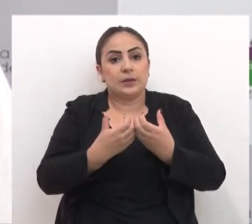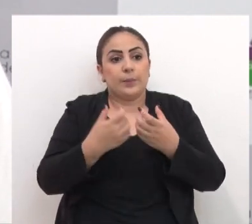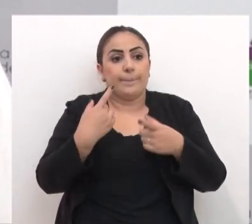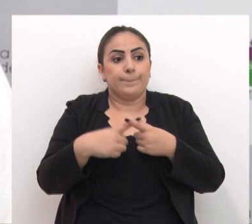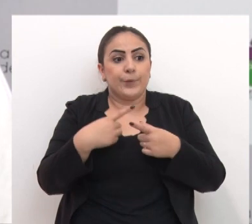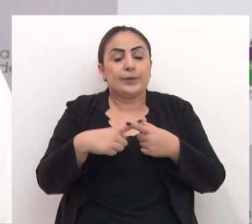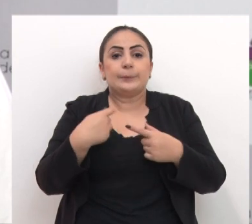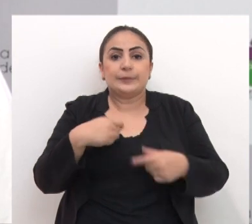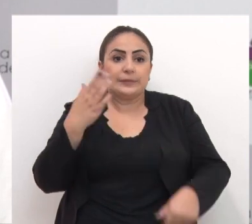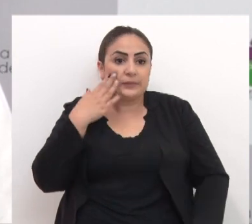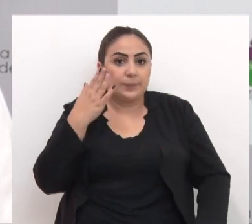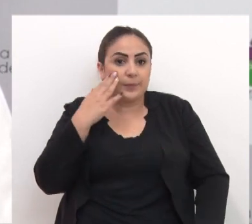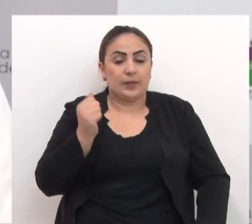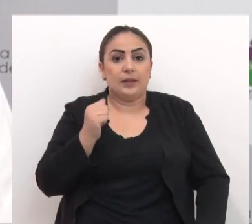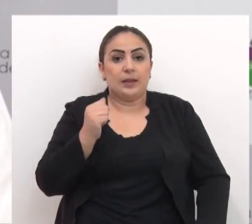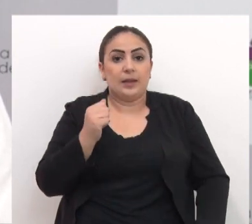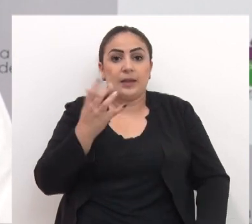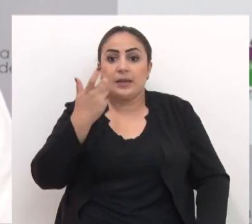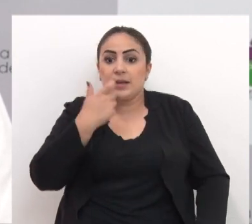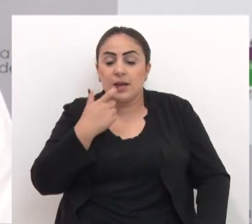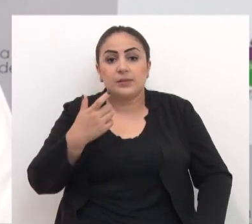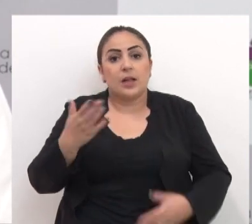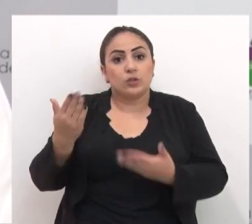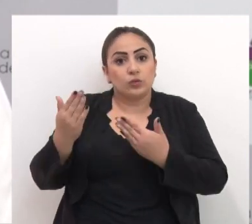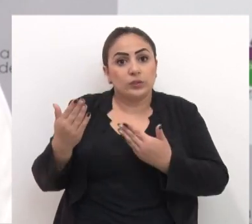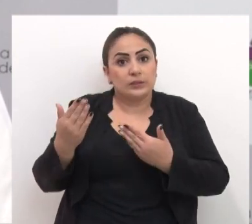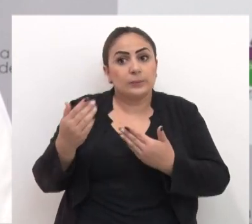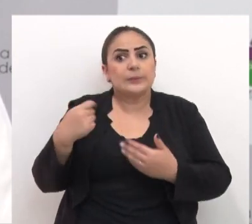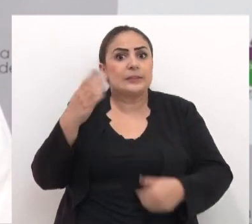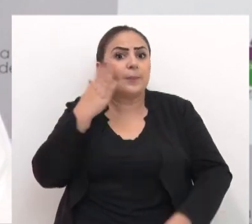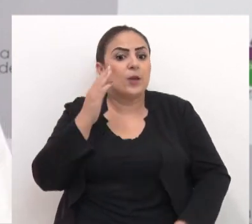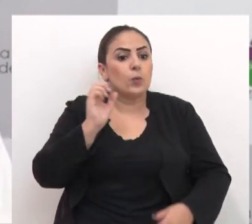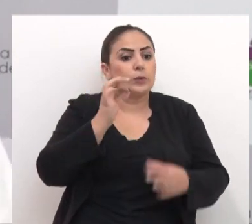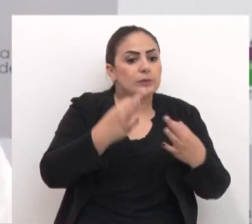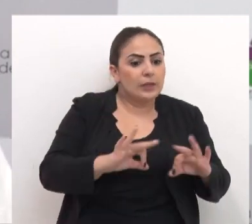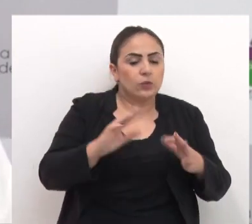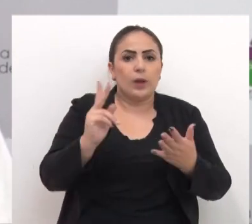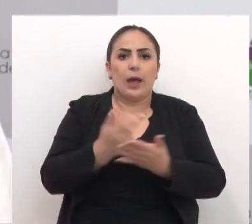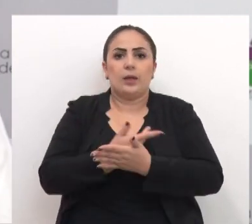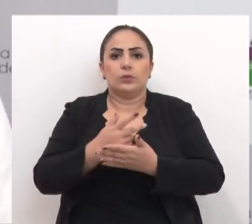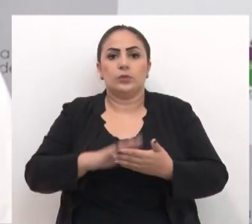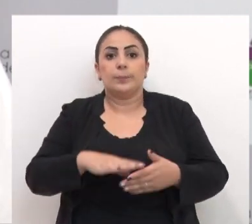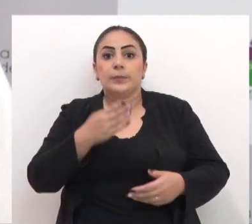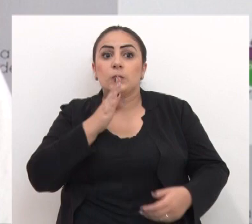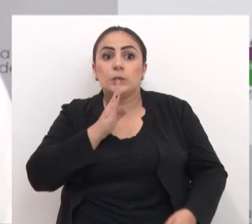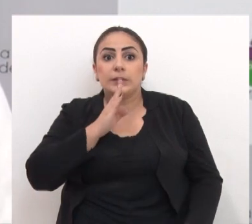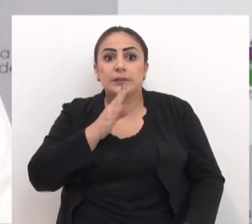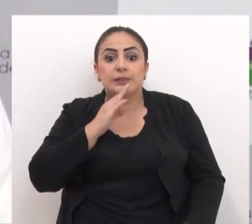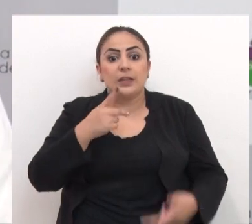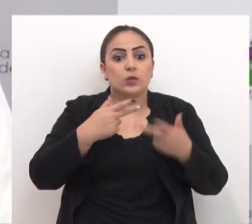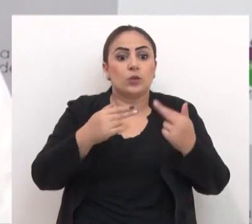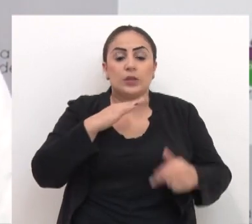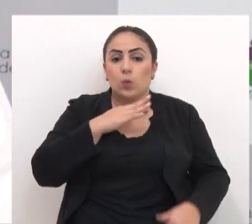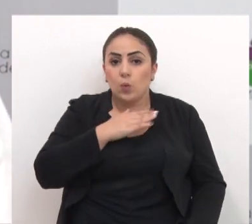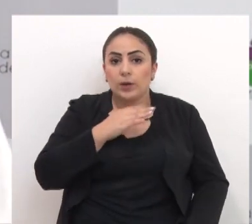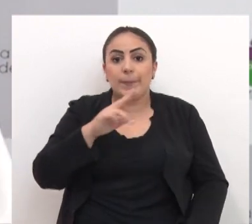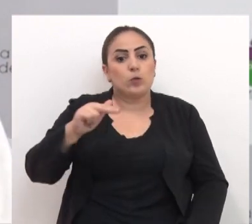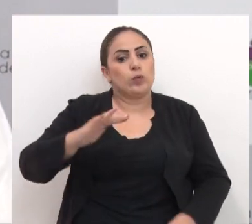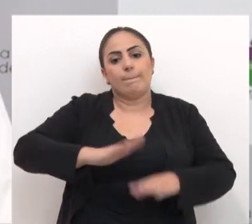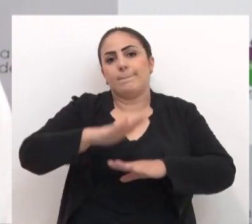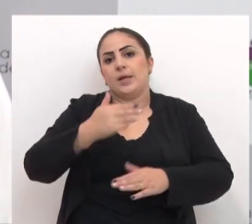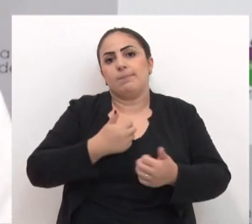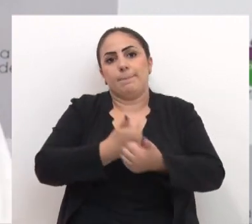comunidade que o adolescente ele tem que saber a criança e o adolescente tem que saber o que é certo o que é errado ela tem que conhecer o